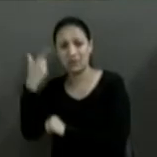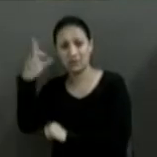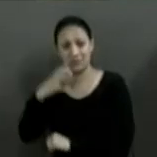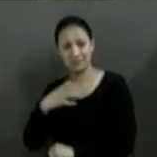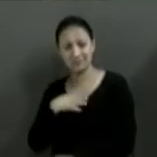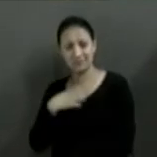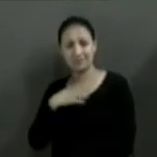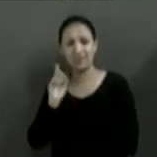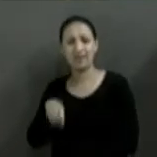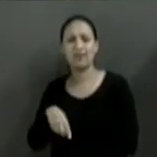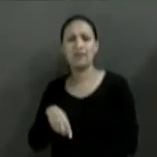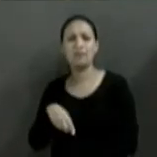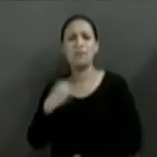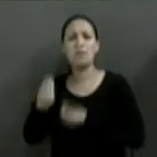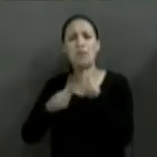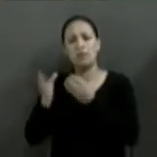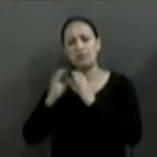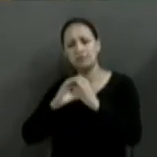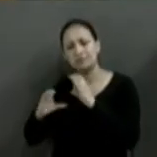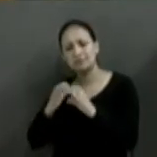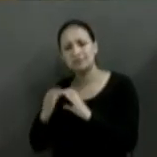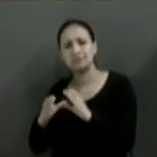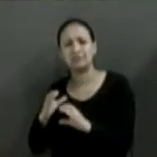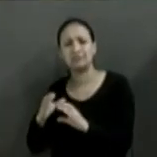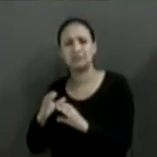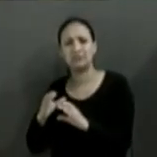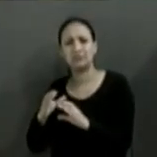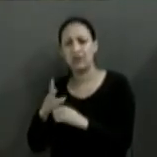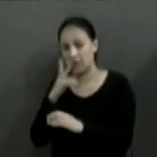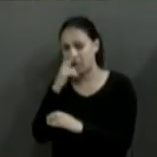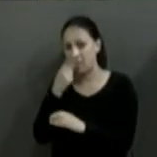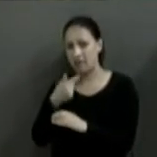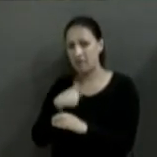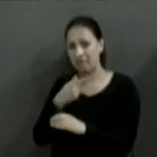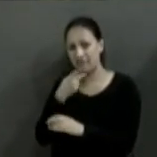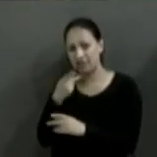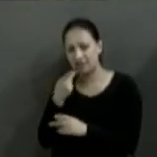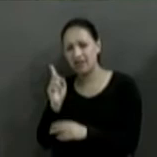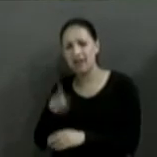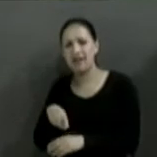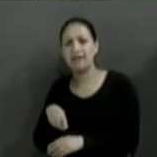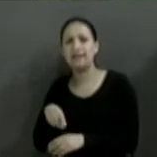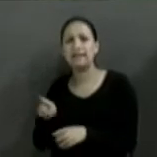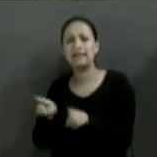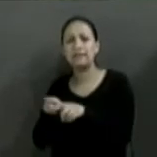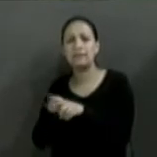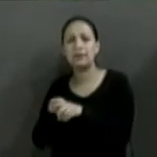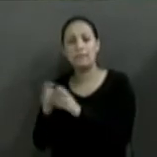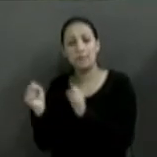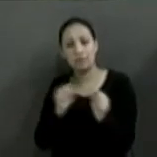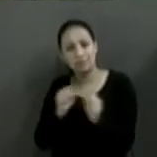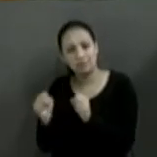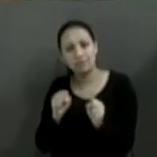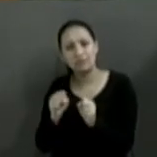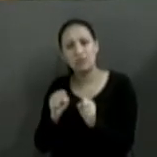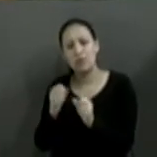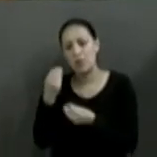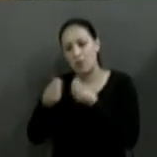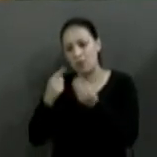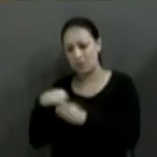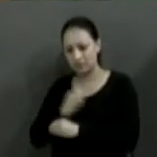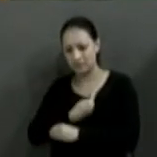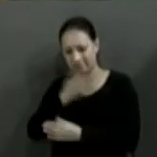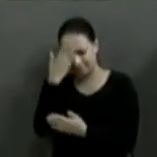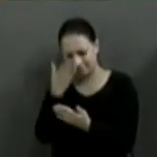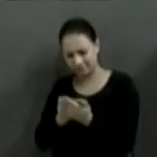a comunicação. Como eu falei, comunicação é instrumento de poder. E como a gente acredita que a